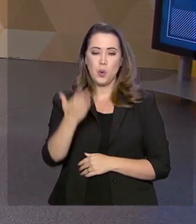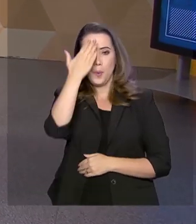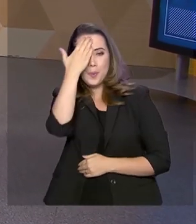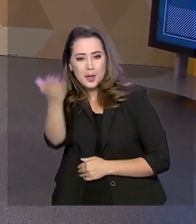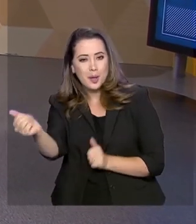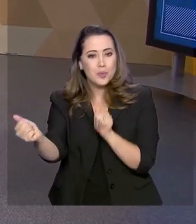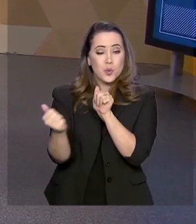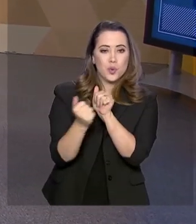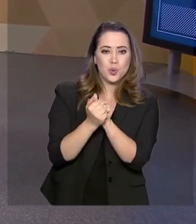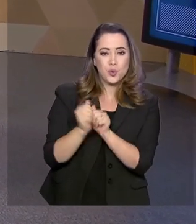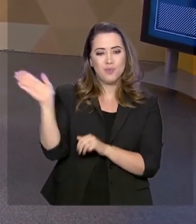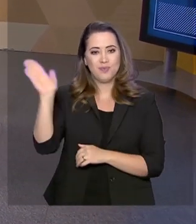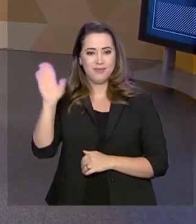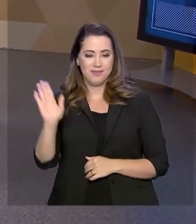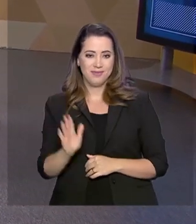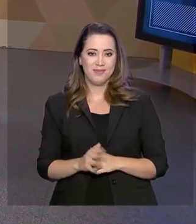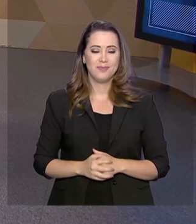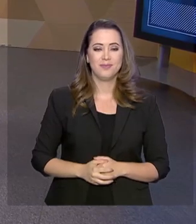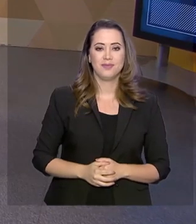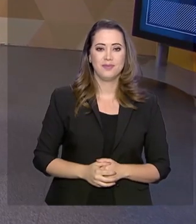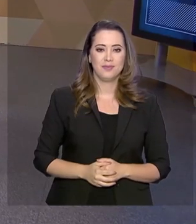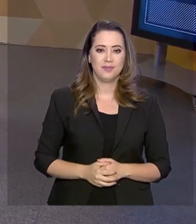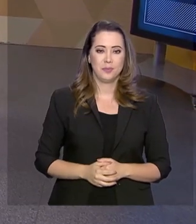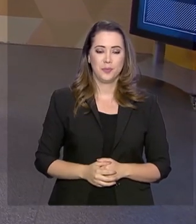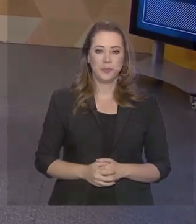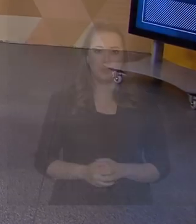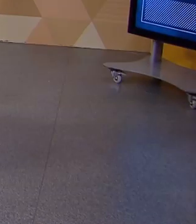Obrigado pela companhia e até o próximo programa.